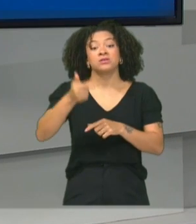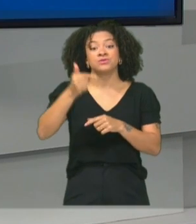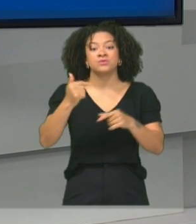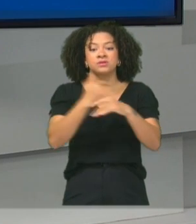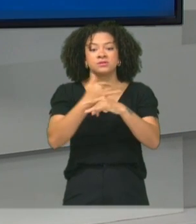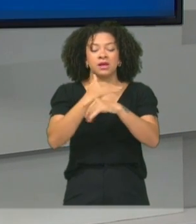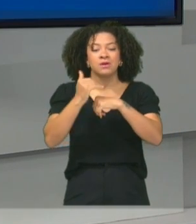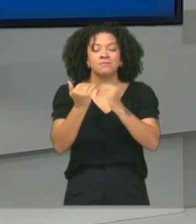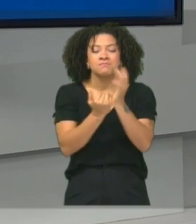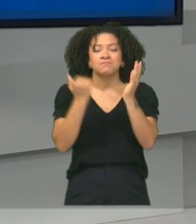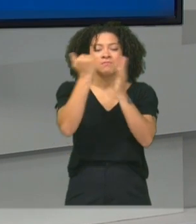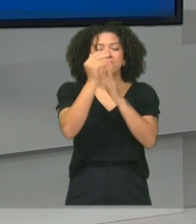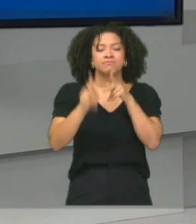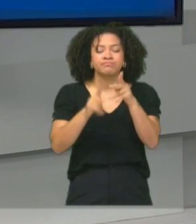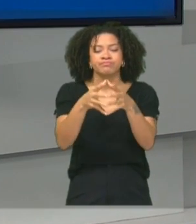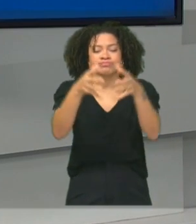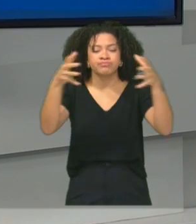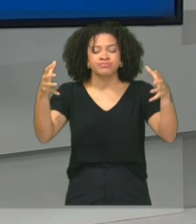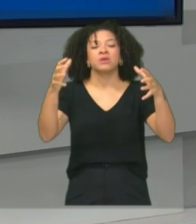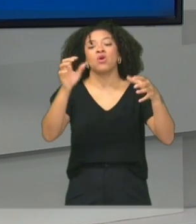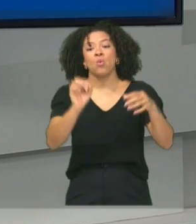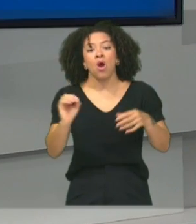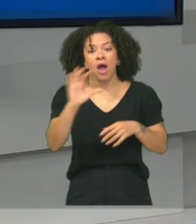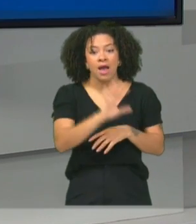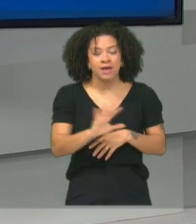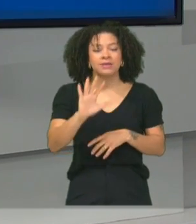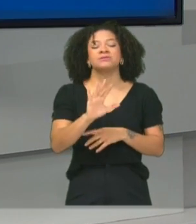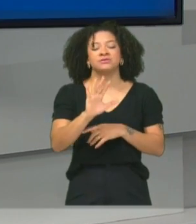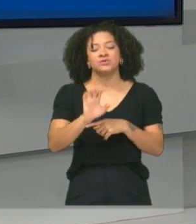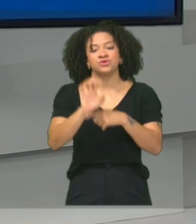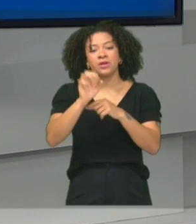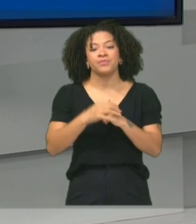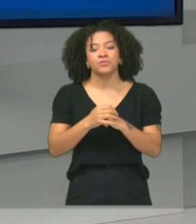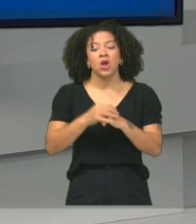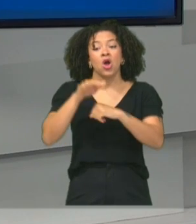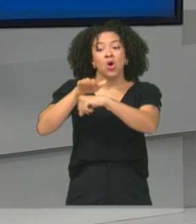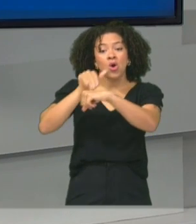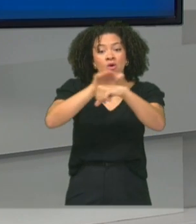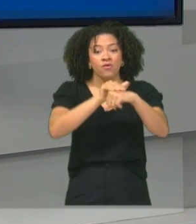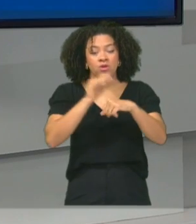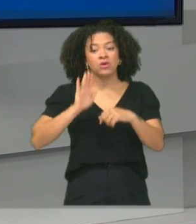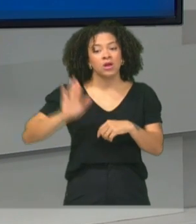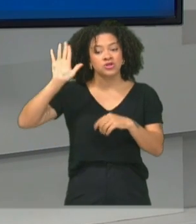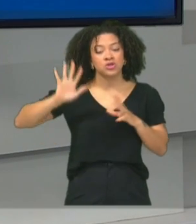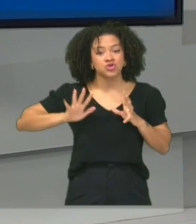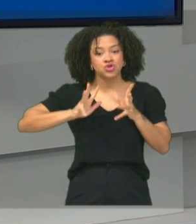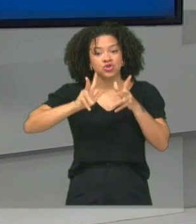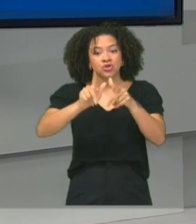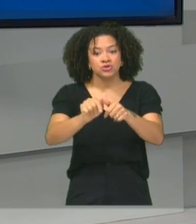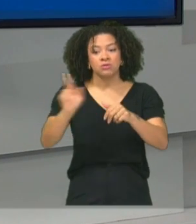populosa da região oeste do Estado. Foram convidados para participar do debate todos os candidatos com